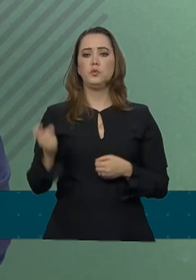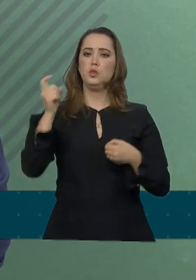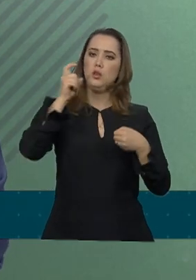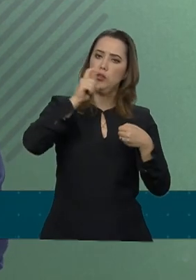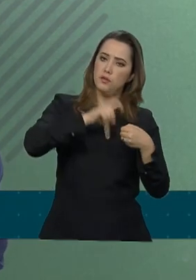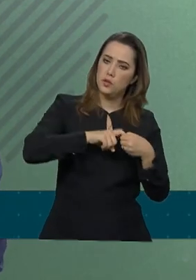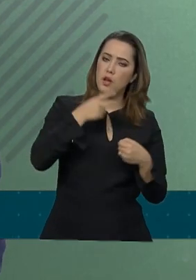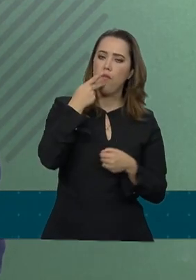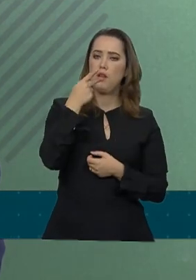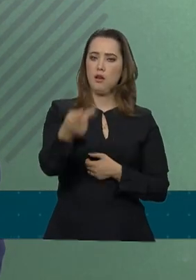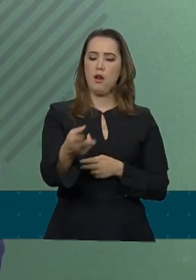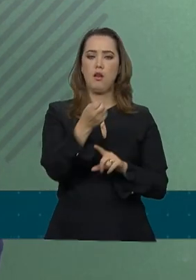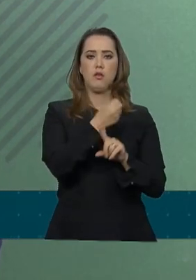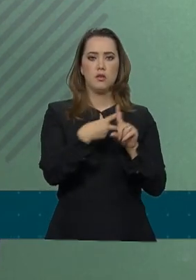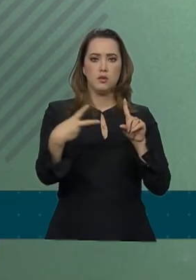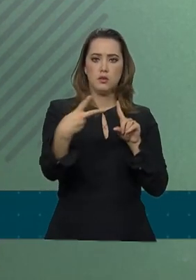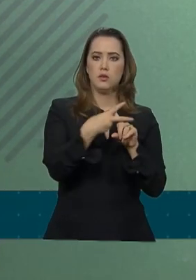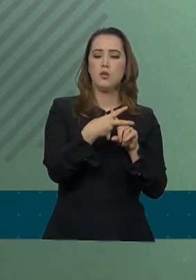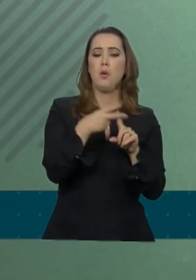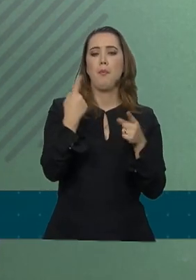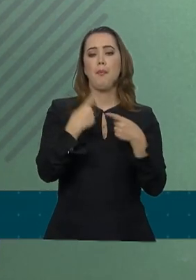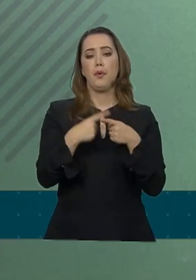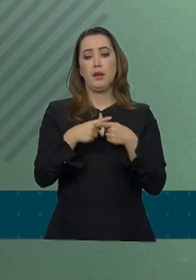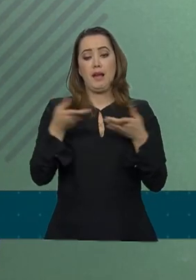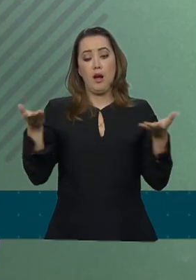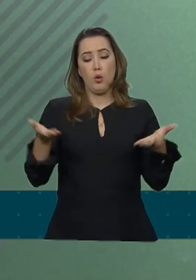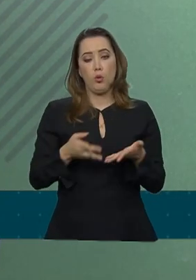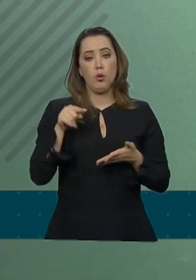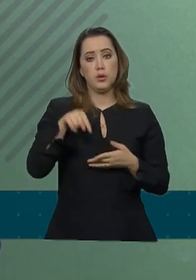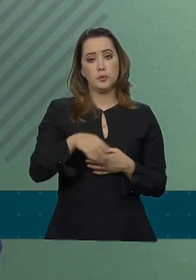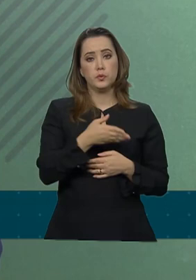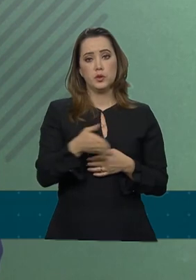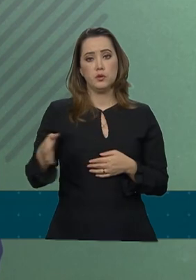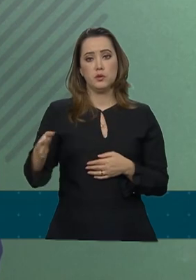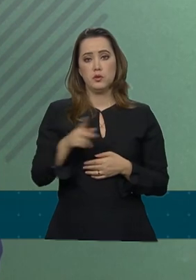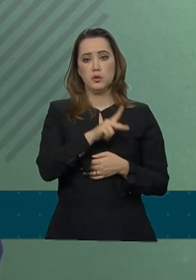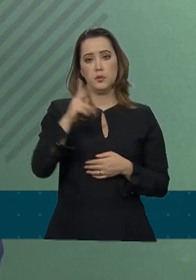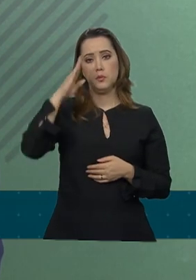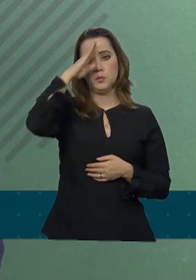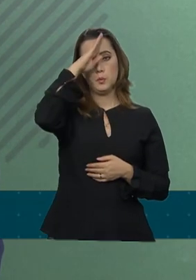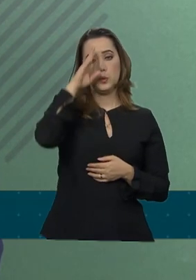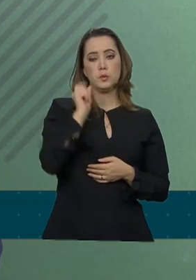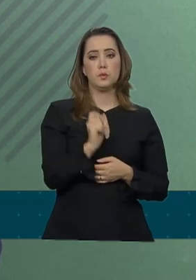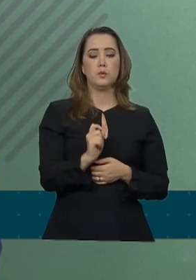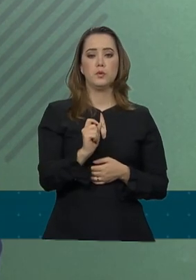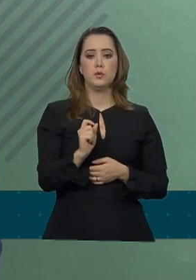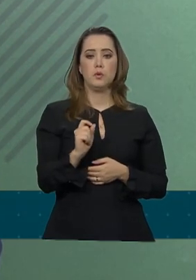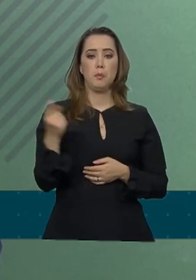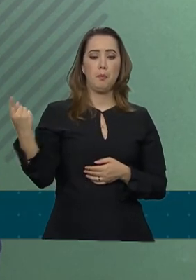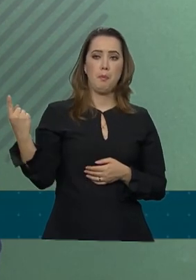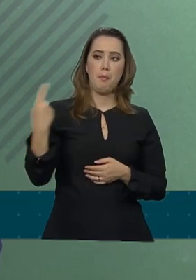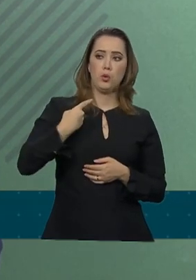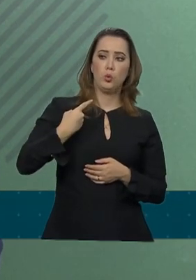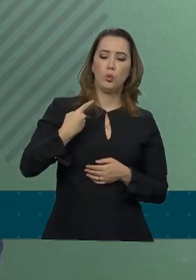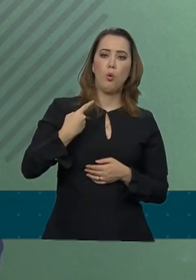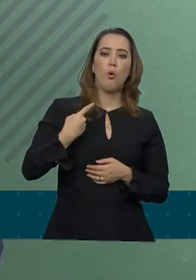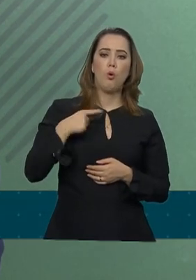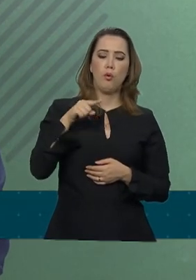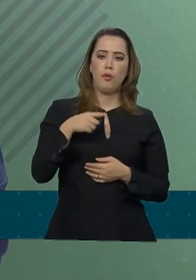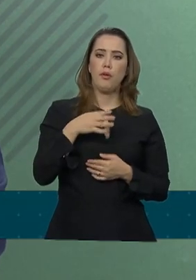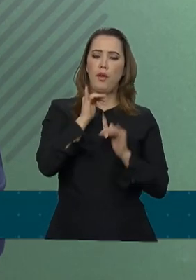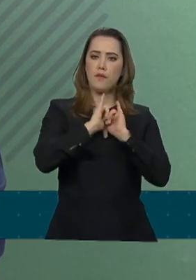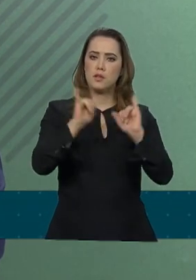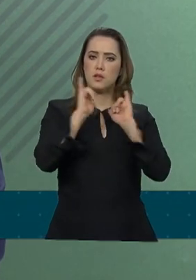a tratar da questão da Previdência, porque neste momento o senhor presidente me determinou que avançasse para